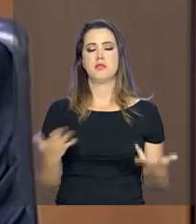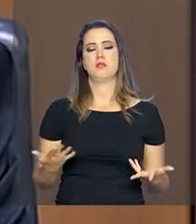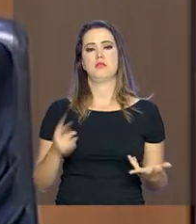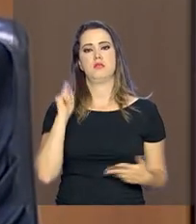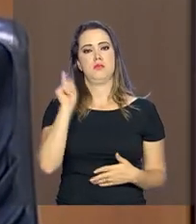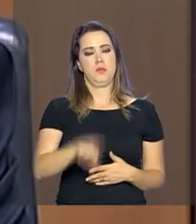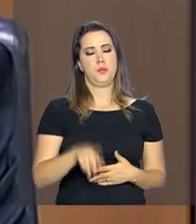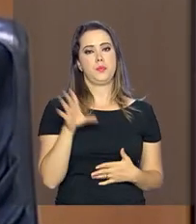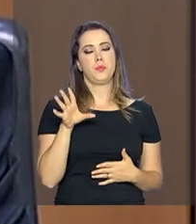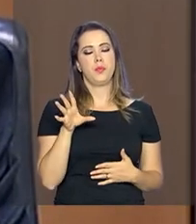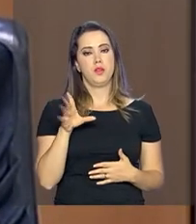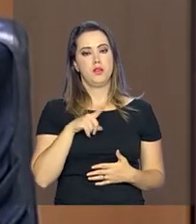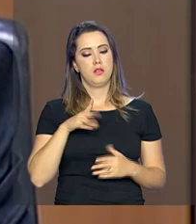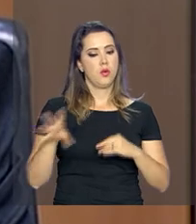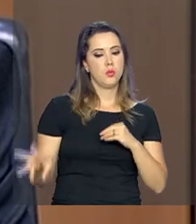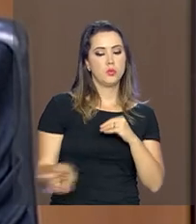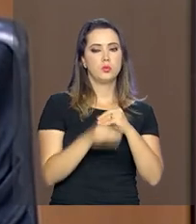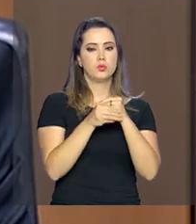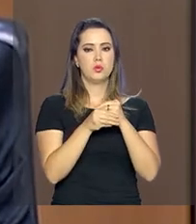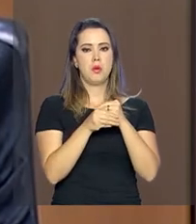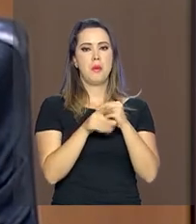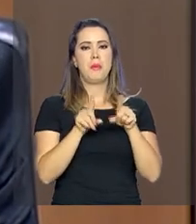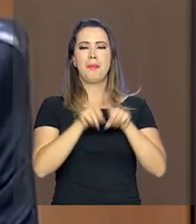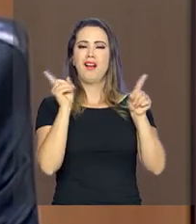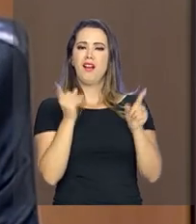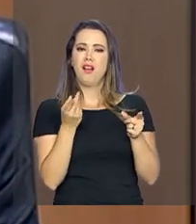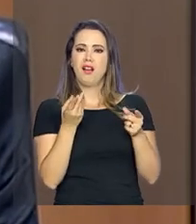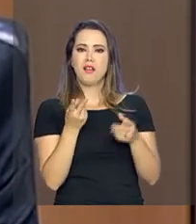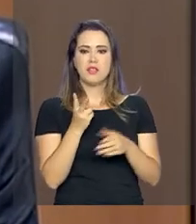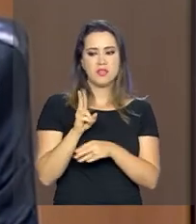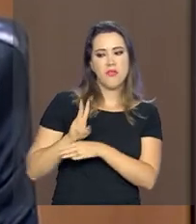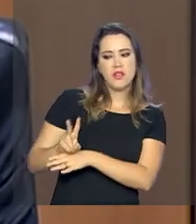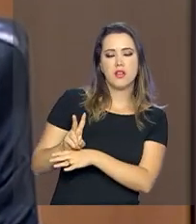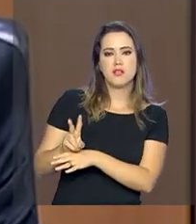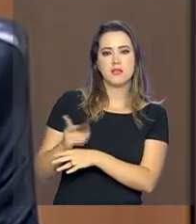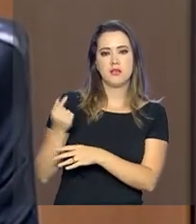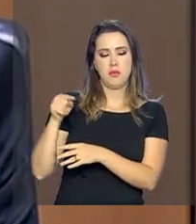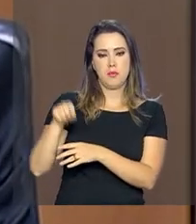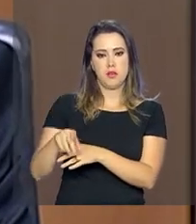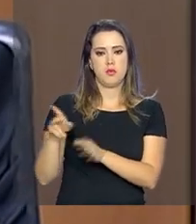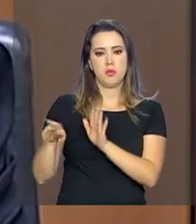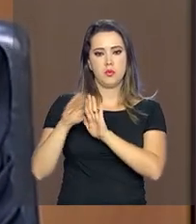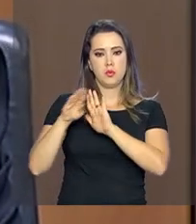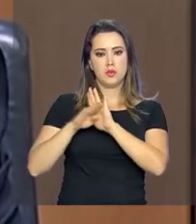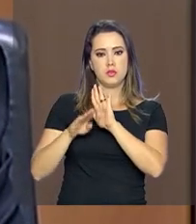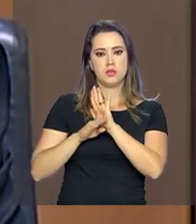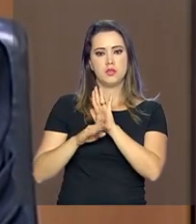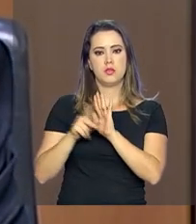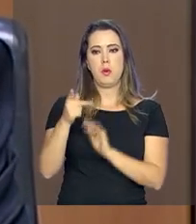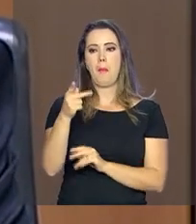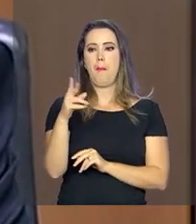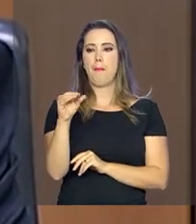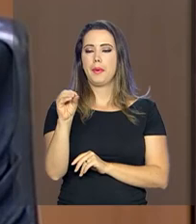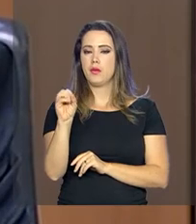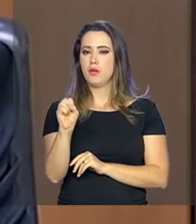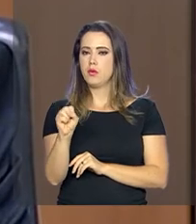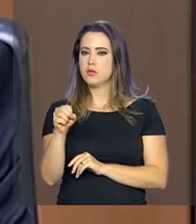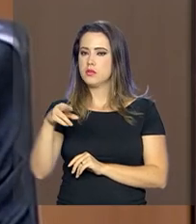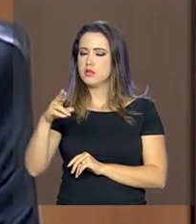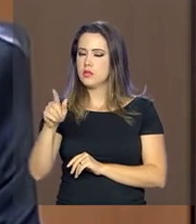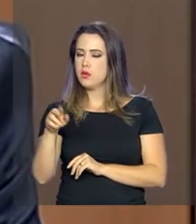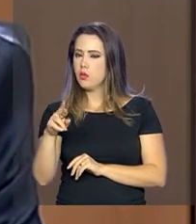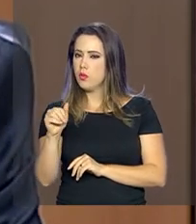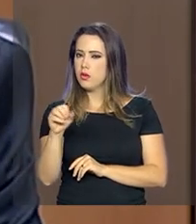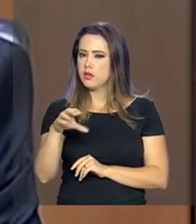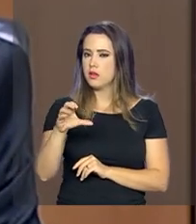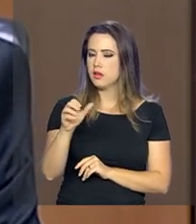ele será complementado, mas não aí através de financiamento, no caso do programa pró-segurança do BNDES, a que eu tenho me